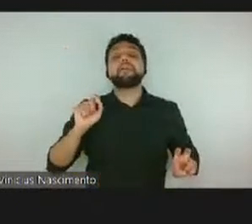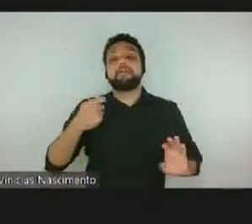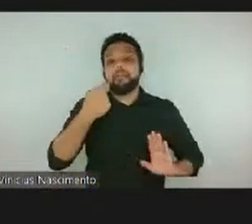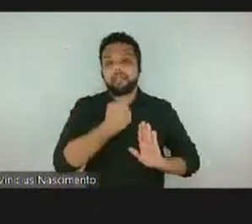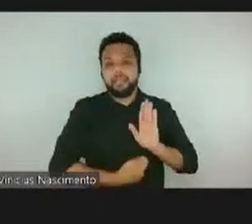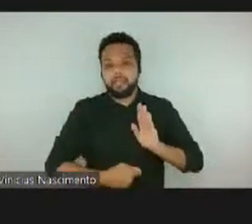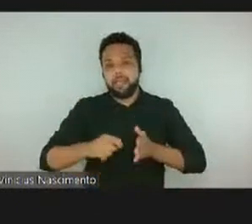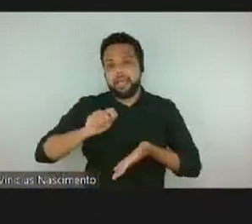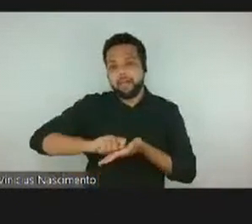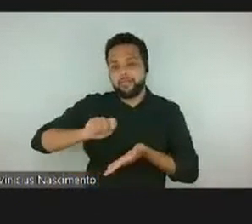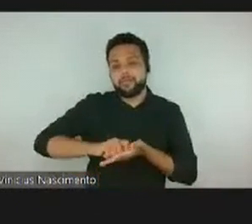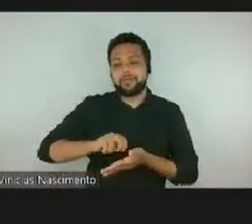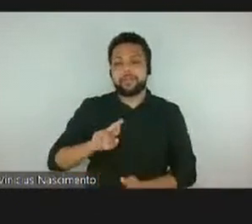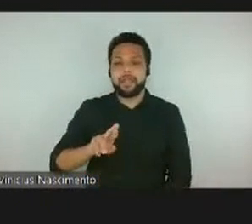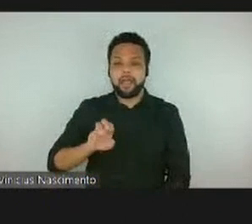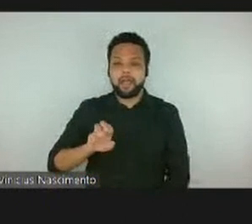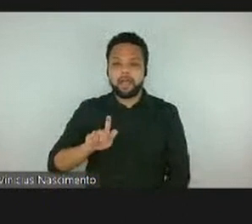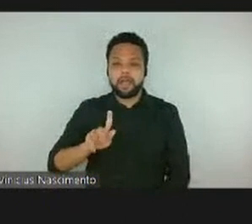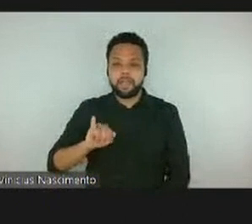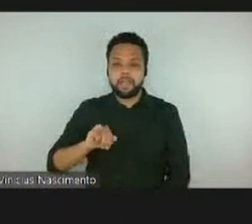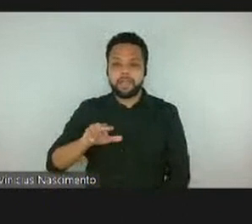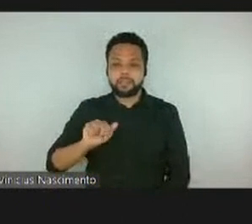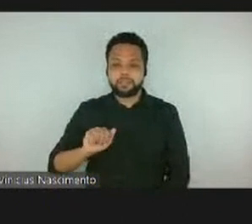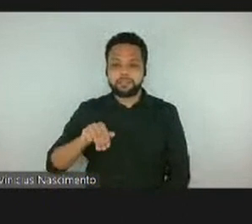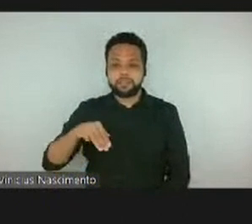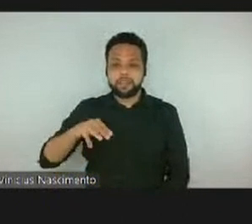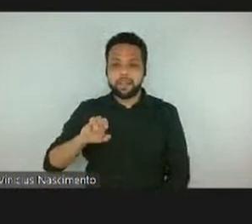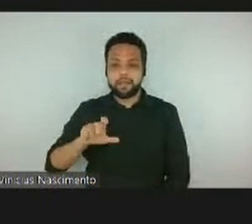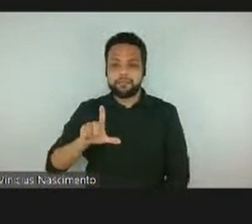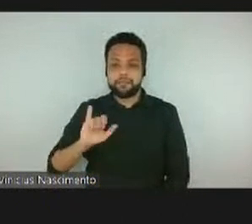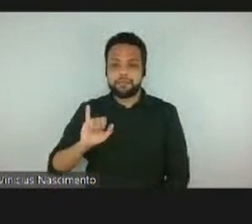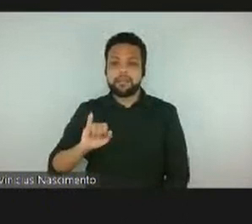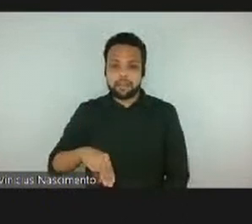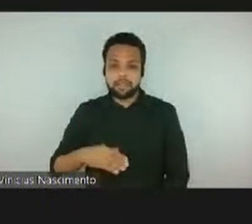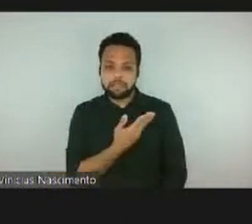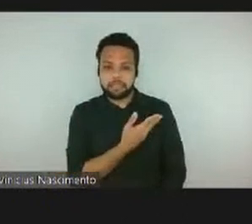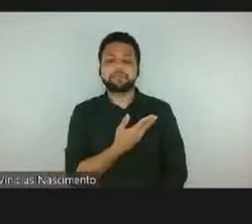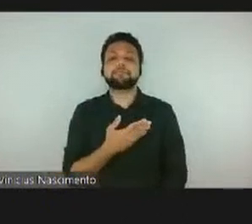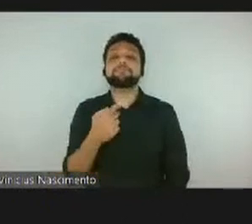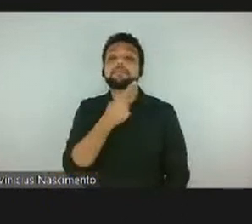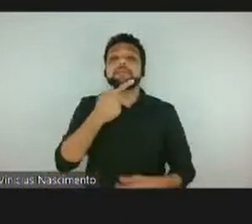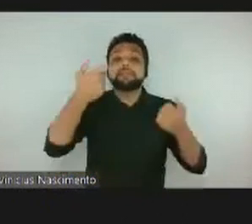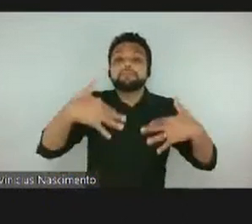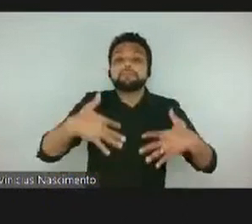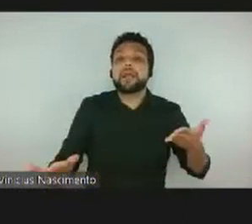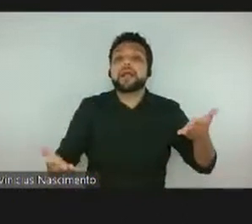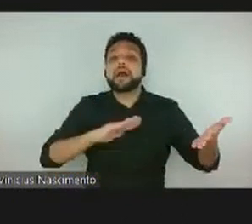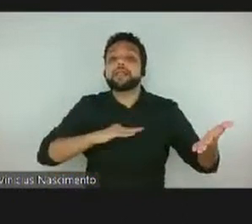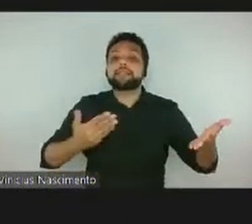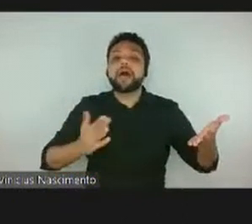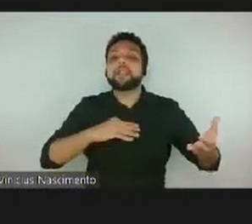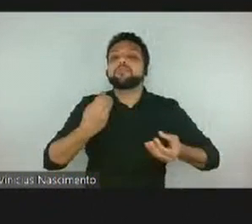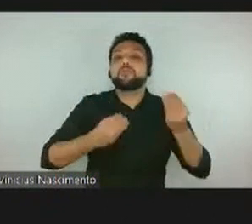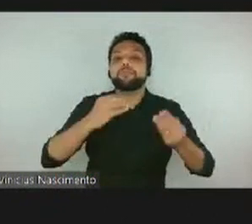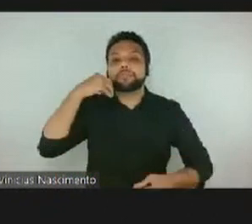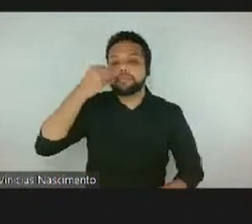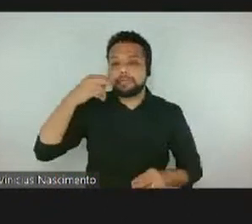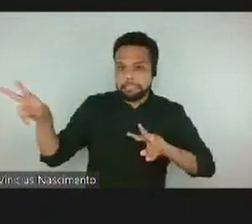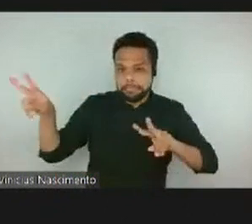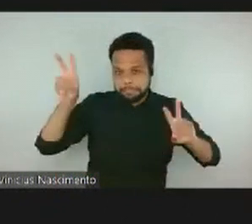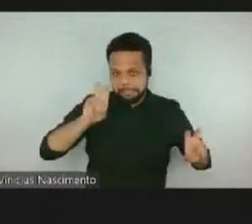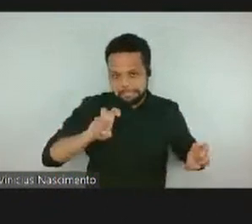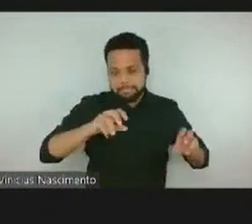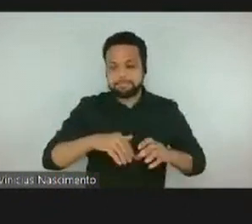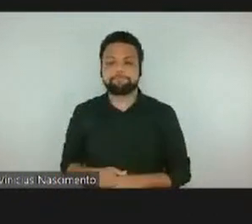questão da importância do catálogo no que se refere ao convívio com as exposições. Então, sempre gostei de catálogo de